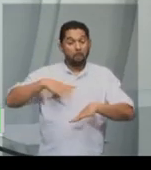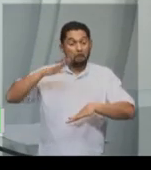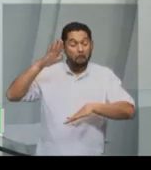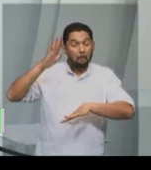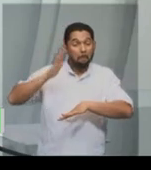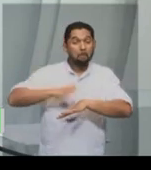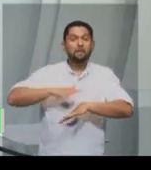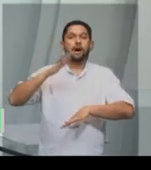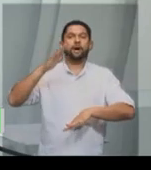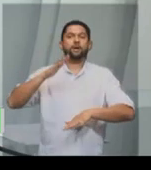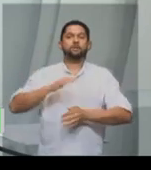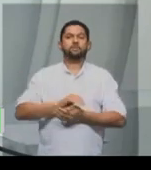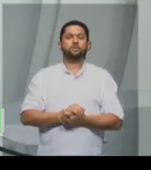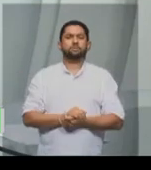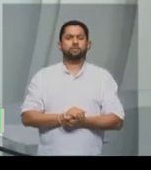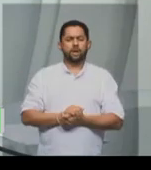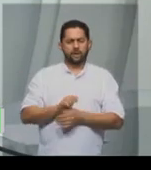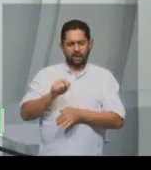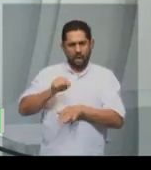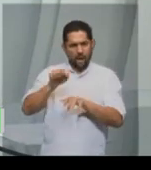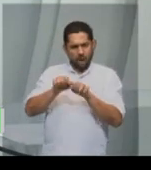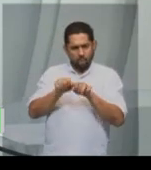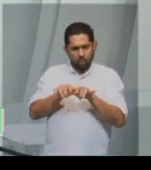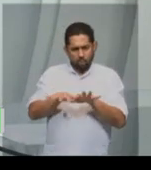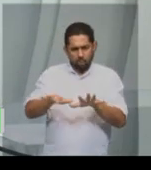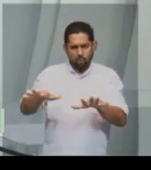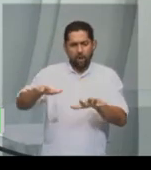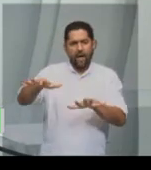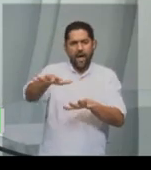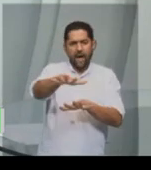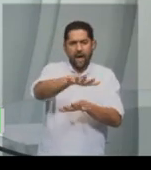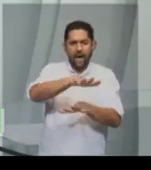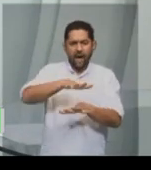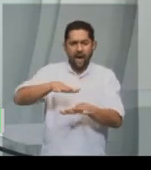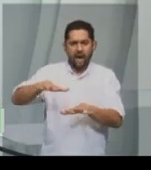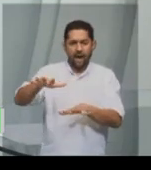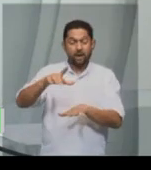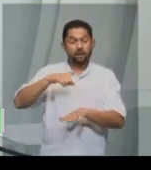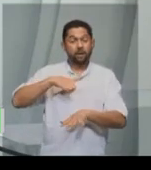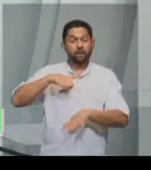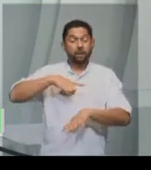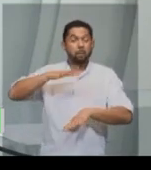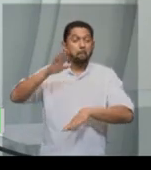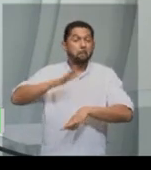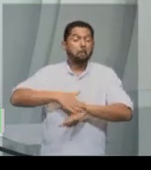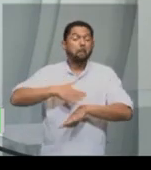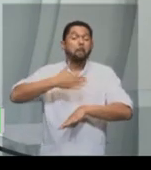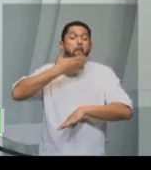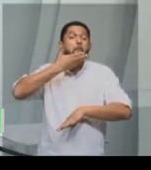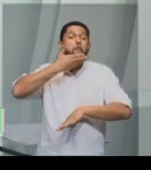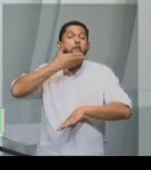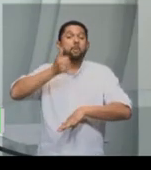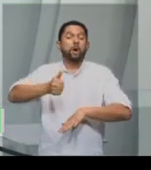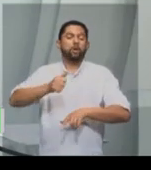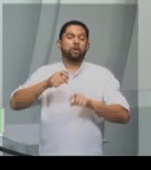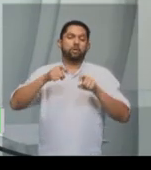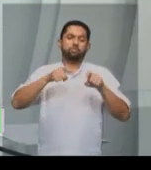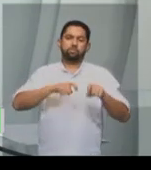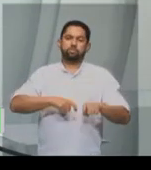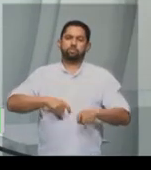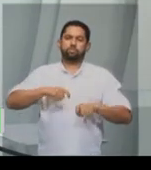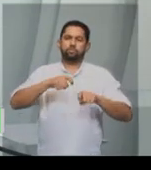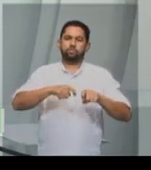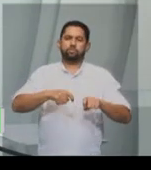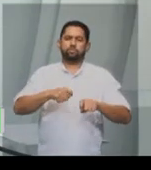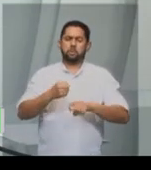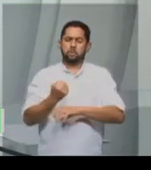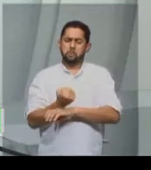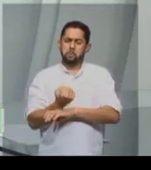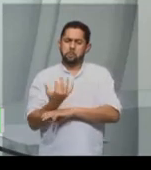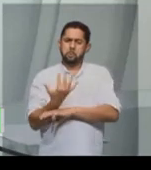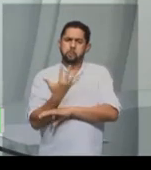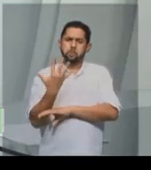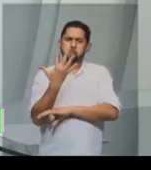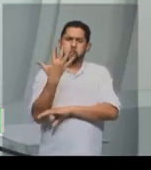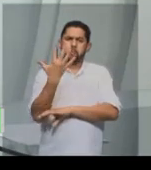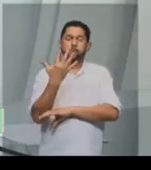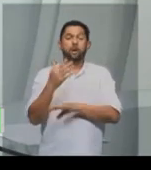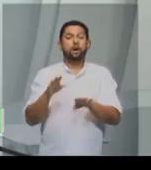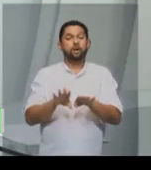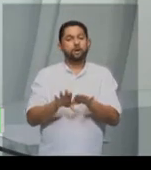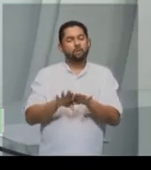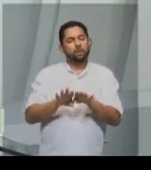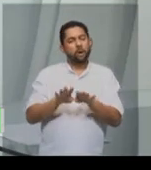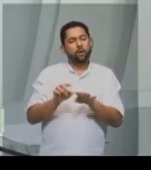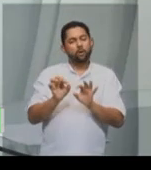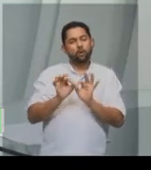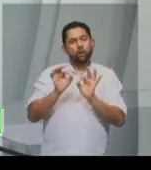Exatamente nessa região onde tem a maior fertilidade do solo porque ele alcança outros lugares e sempre